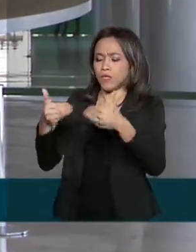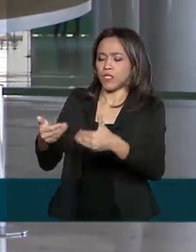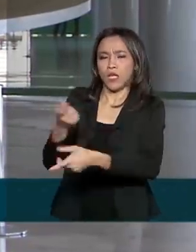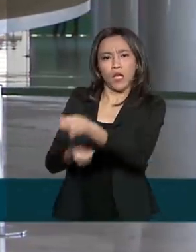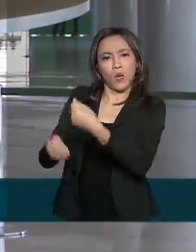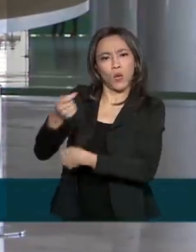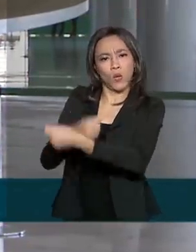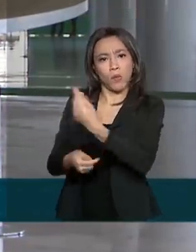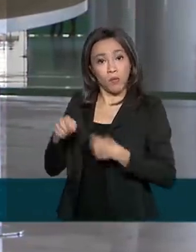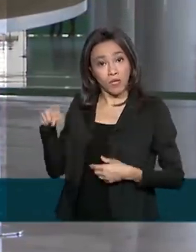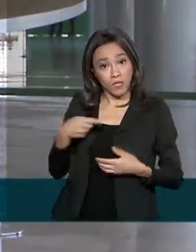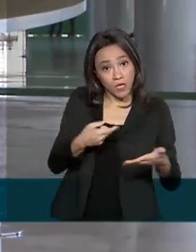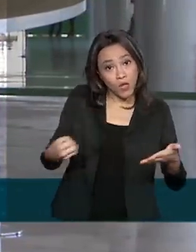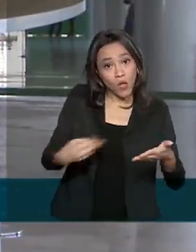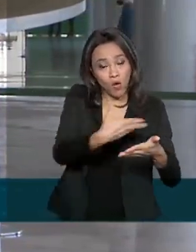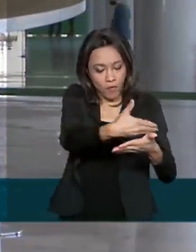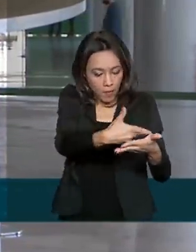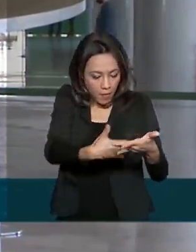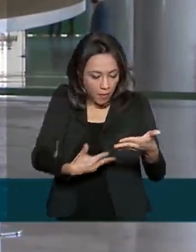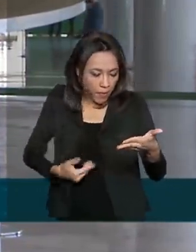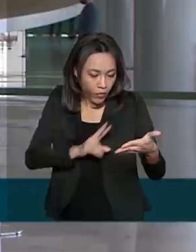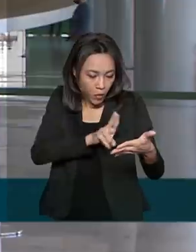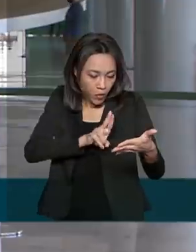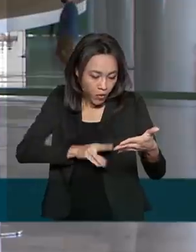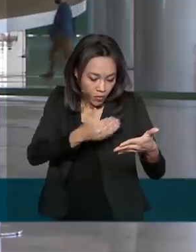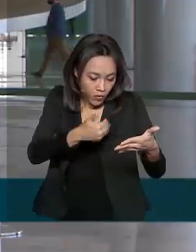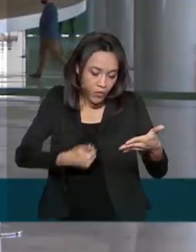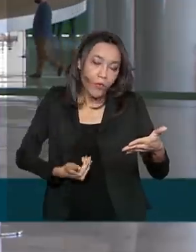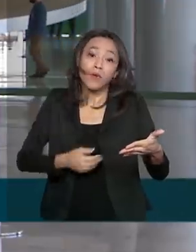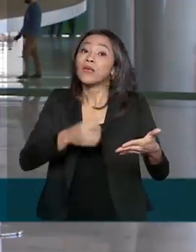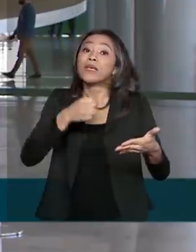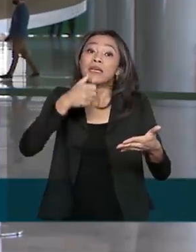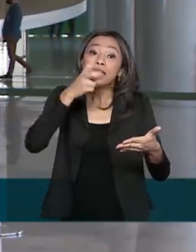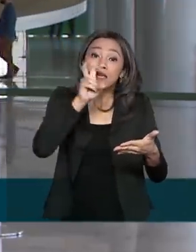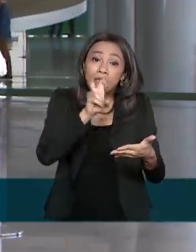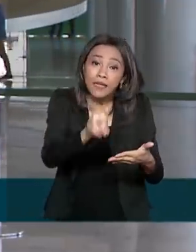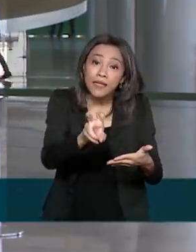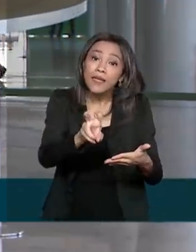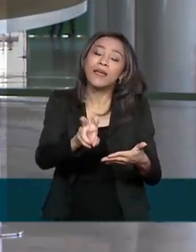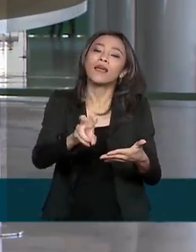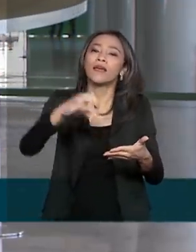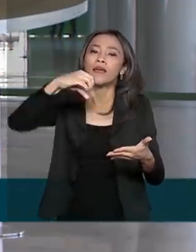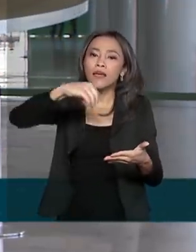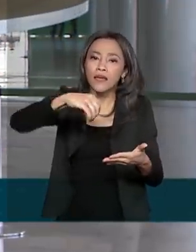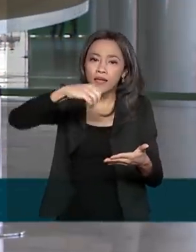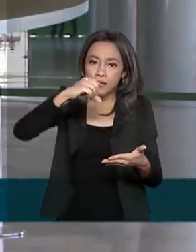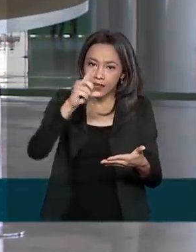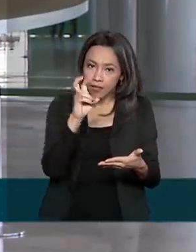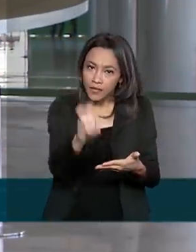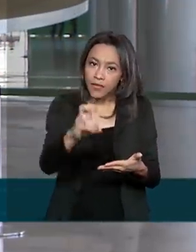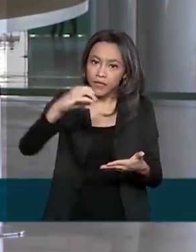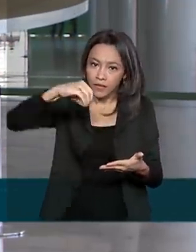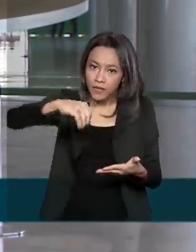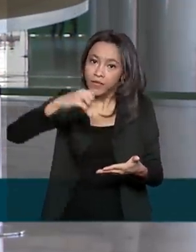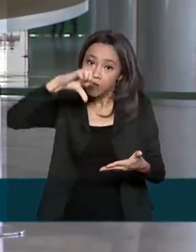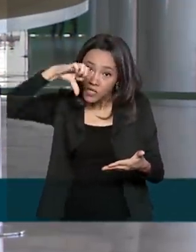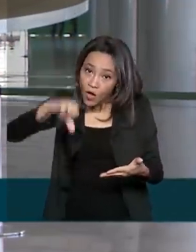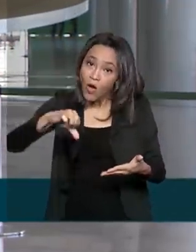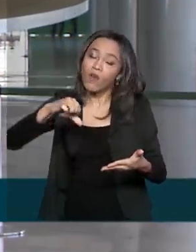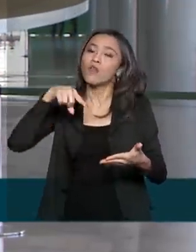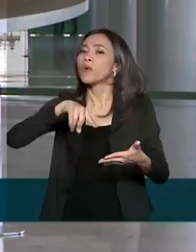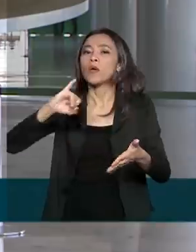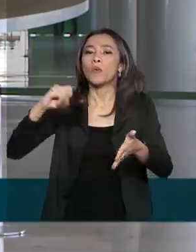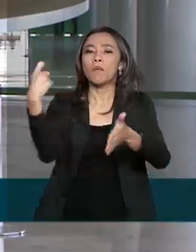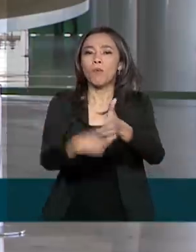lista, chega a 509 o número de produtos que tiveram a tarifa de importação reduzida a zero